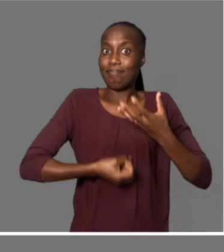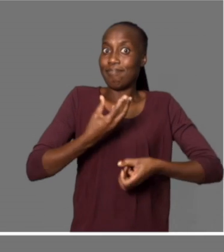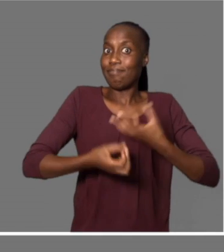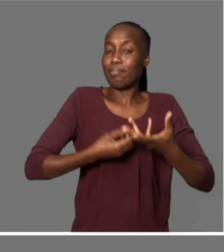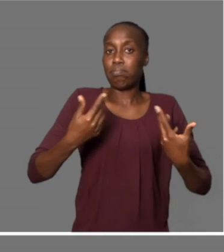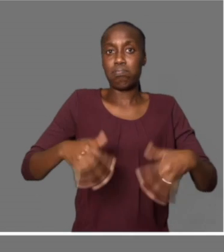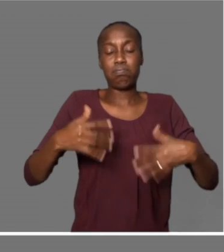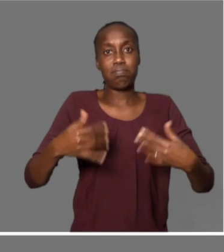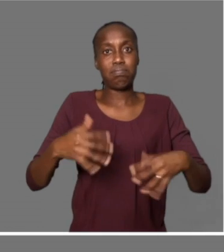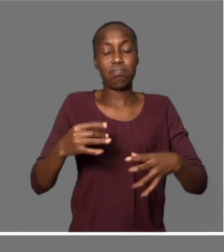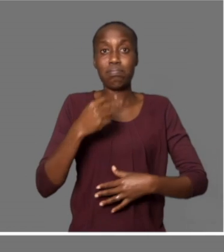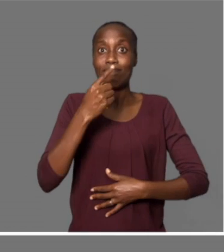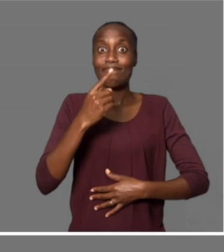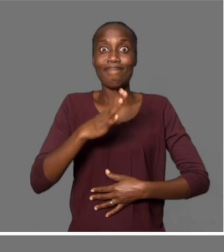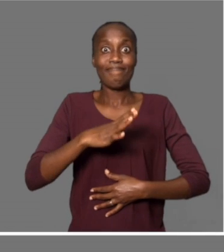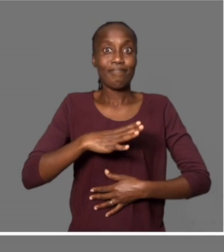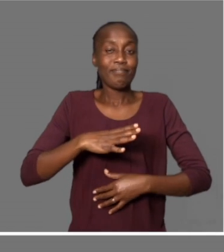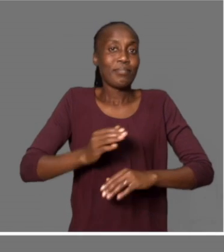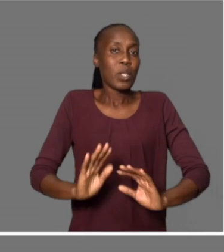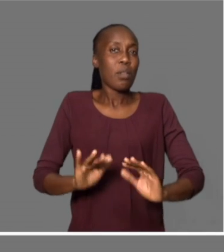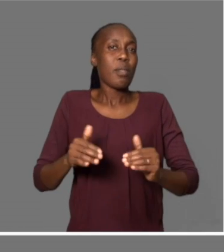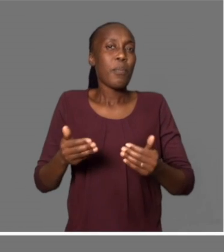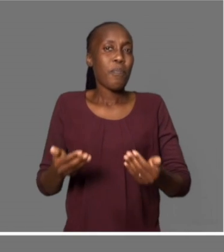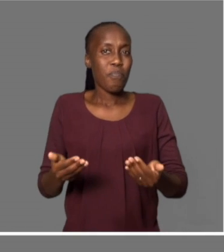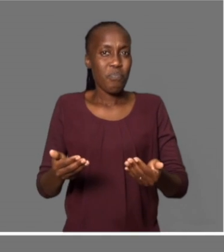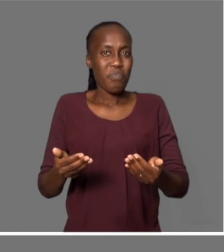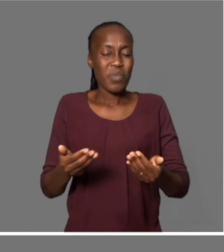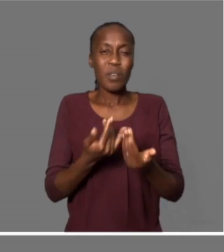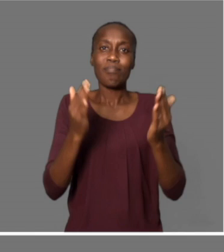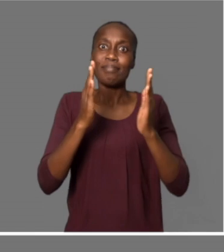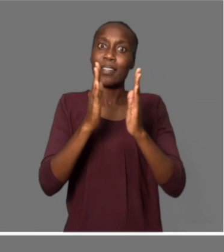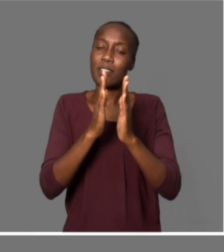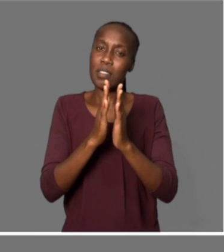Eu ultrapasso em termos de agradecimento.